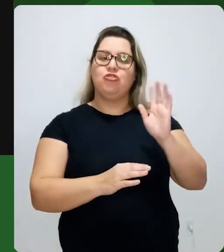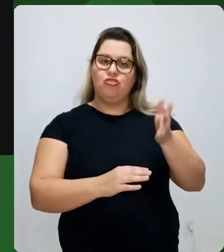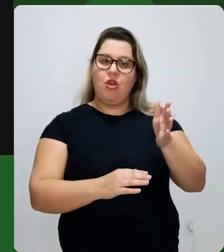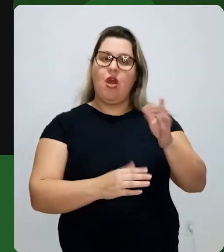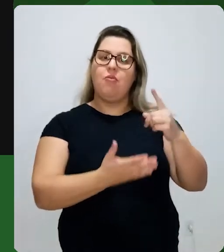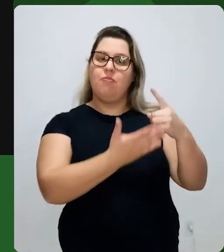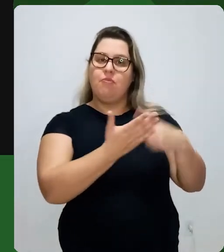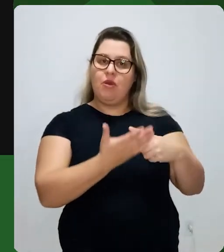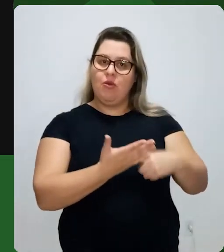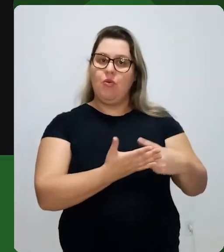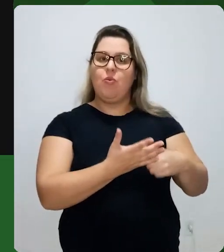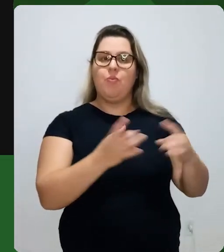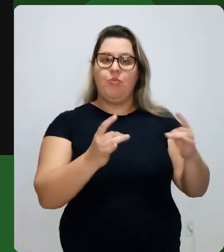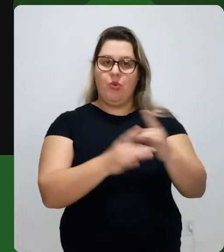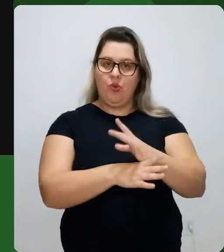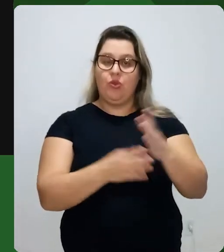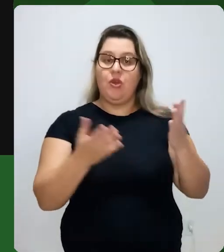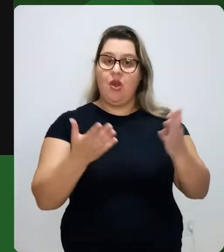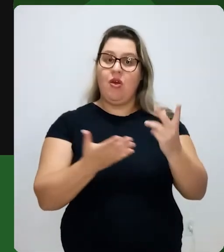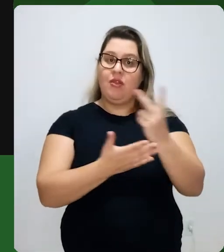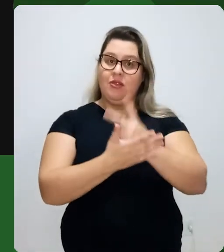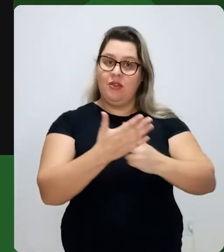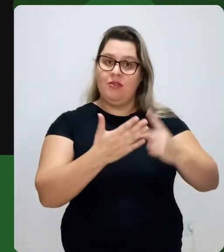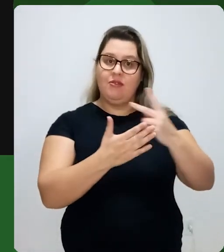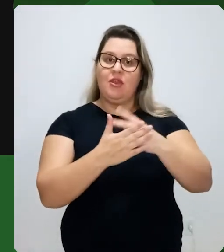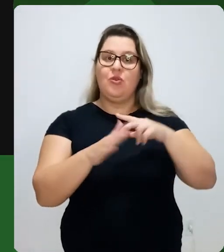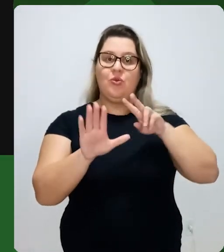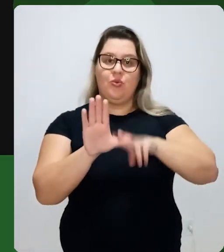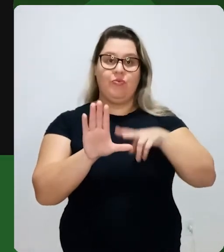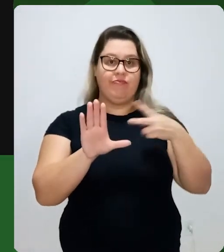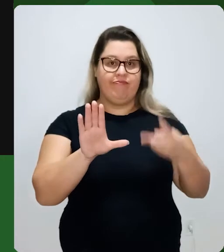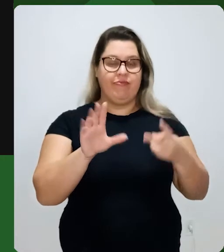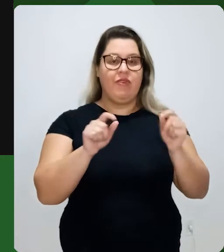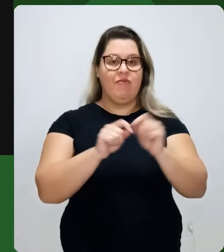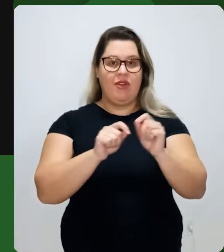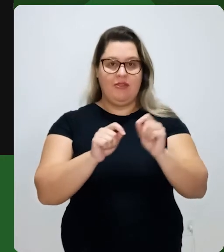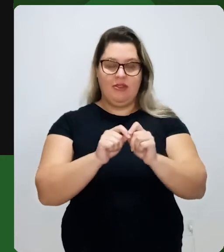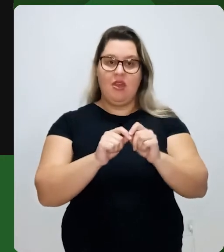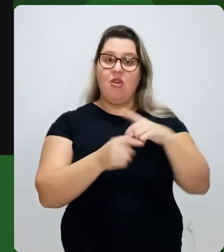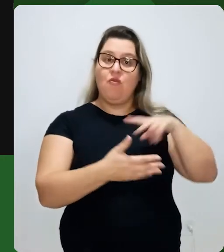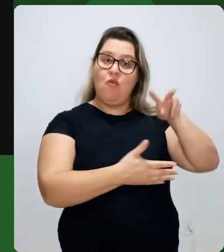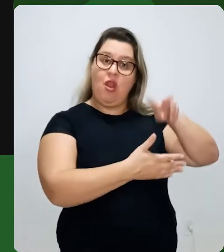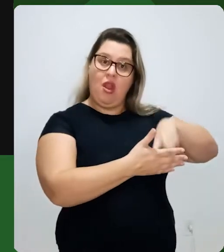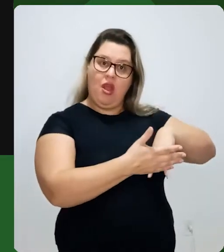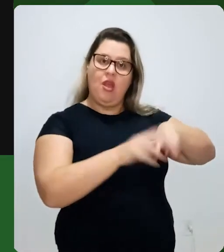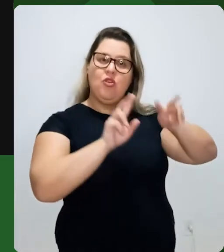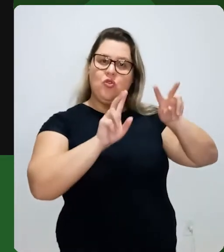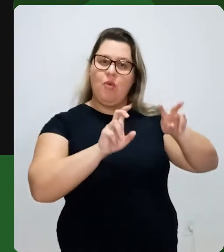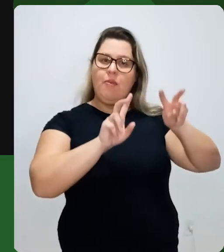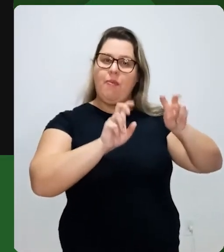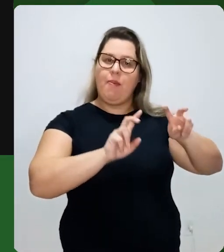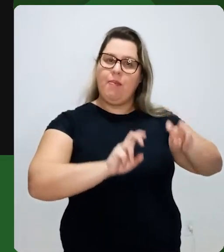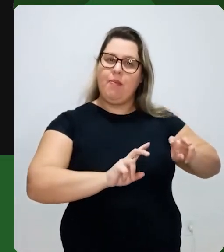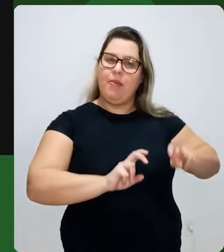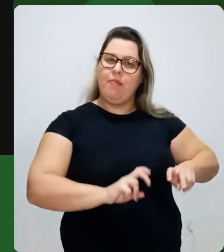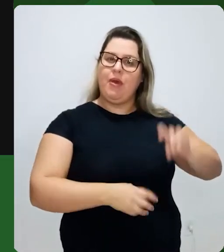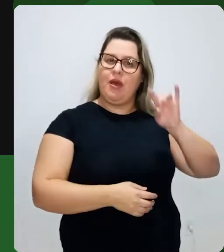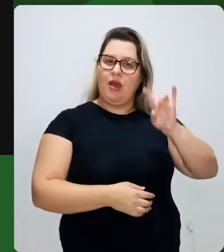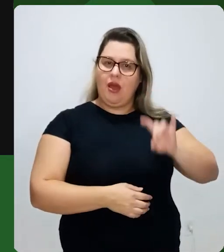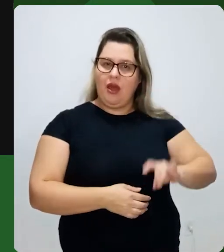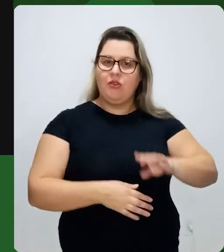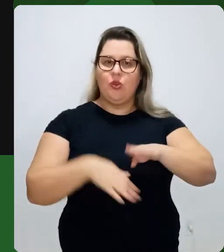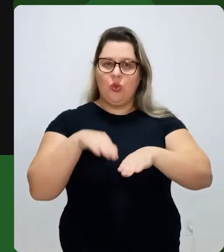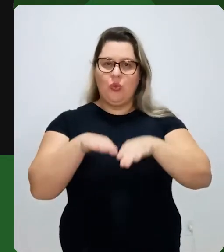construção do esqueleto do croquis. O eu vou fazer é seguir cada um desses tópicos aqui, eu vou ler em voz alta, vocês podem até